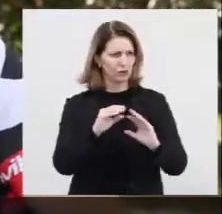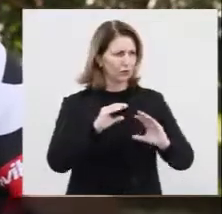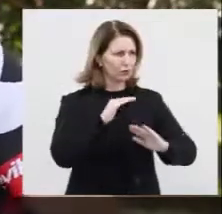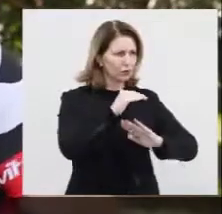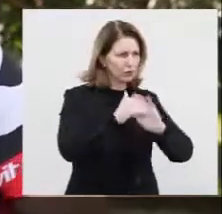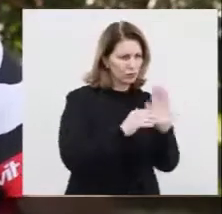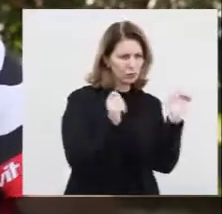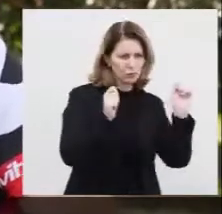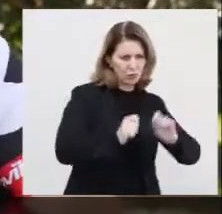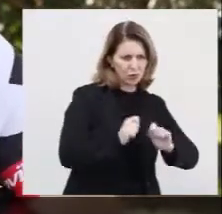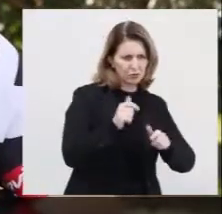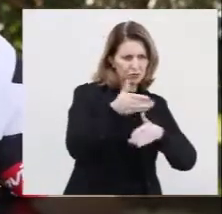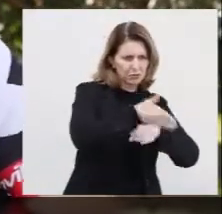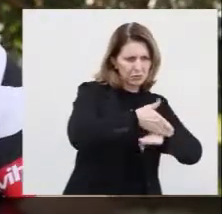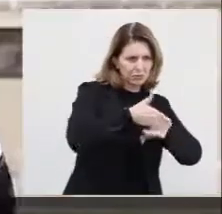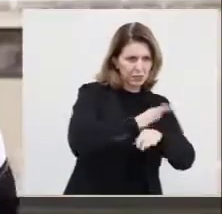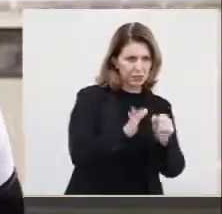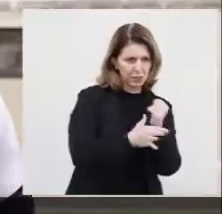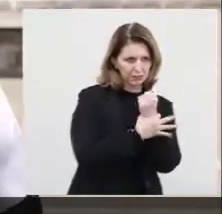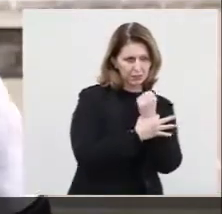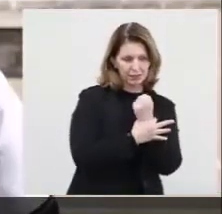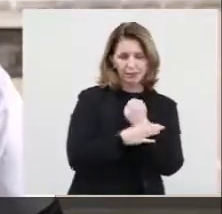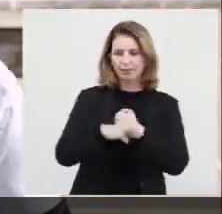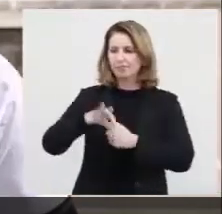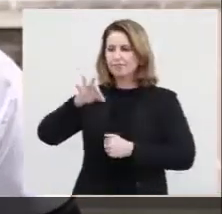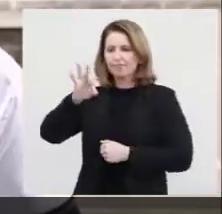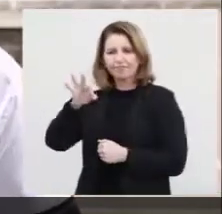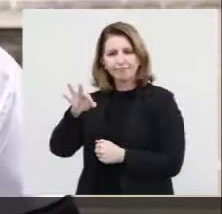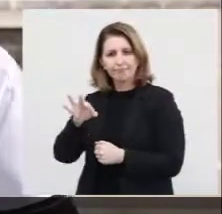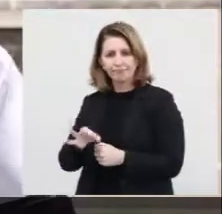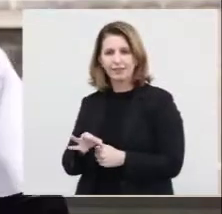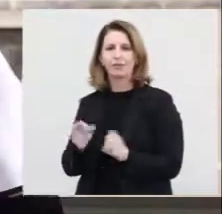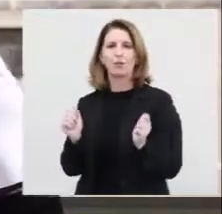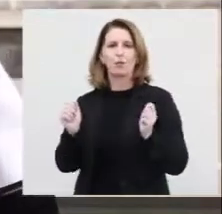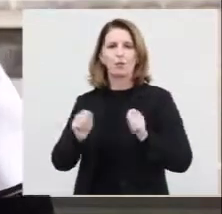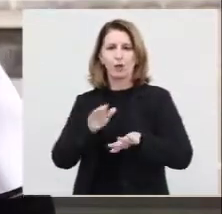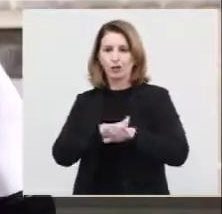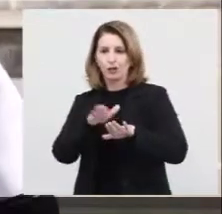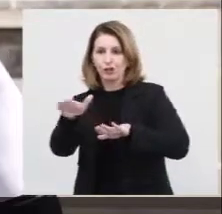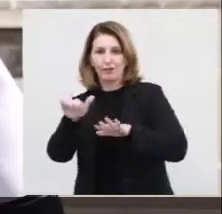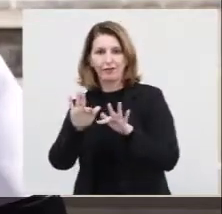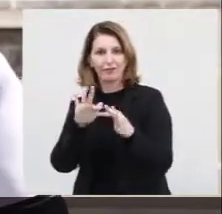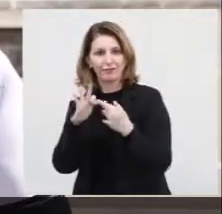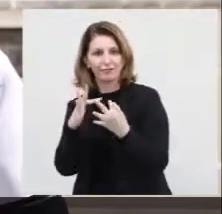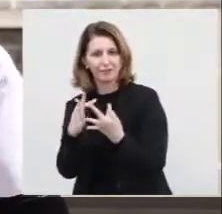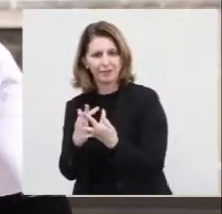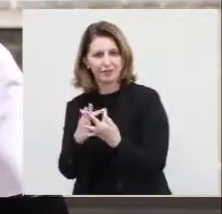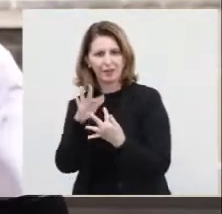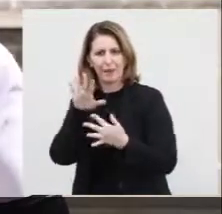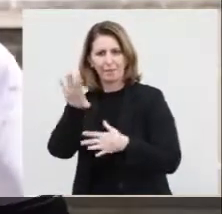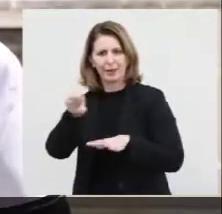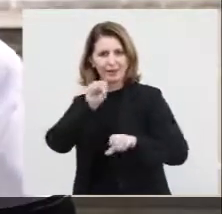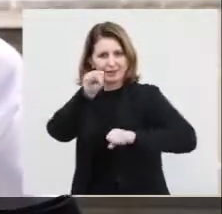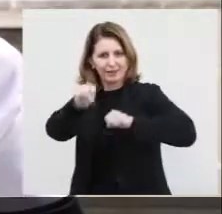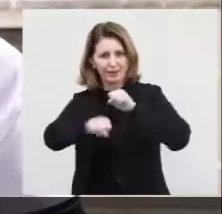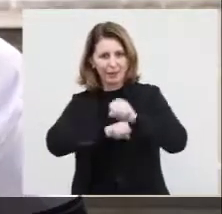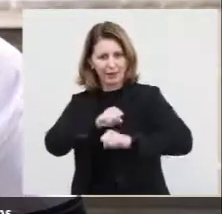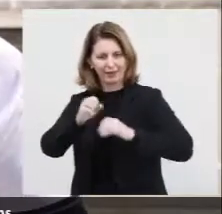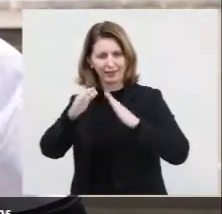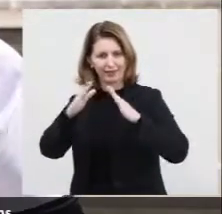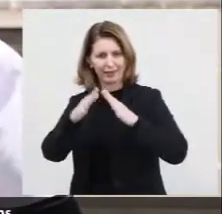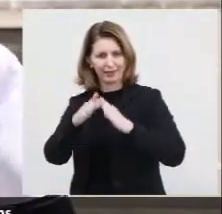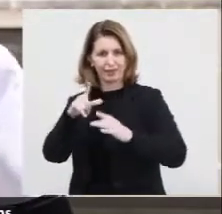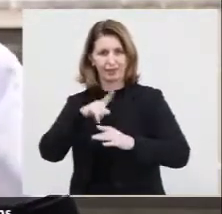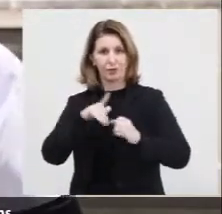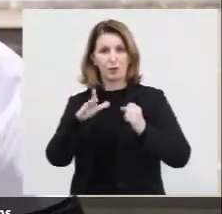podem participar com segurança? Com certeza, pode trazer a sua família, pegue a sua bike em casa.